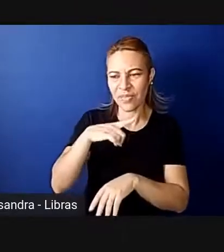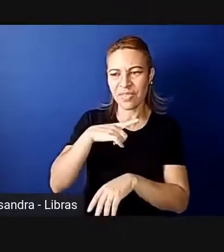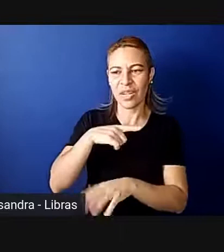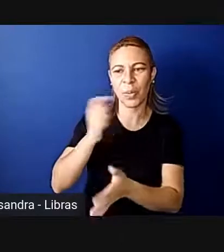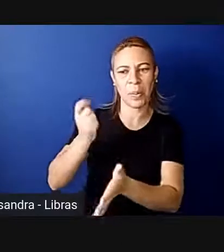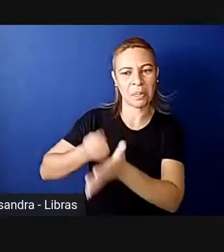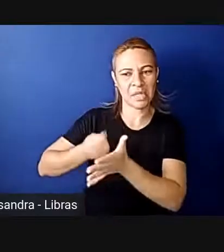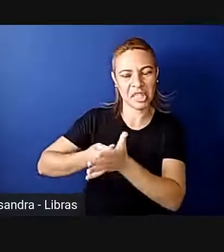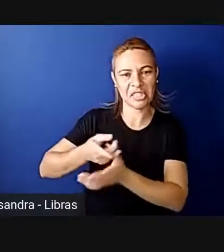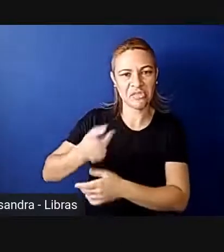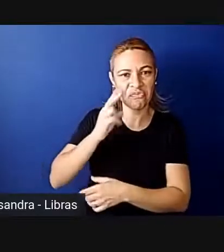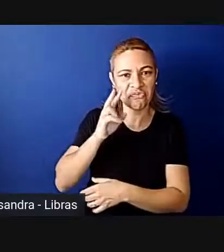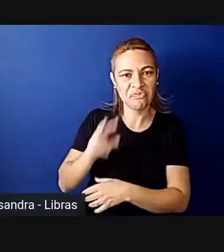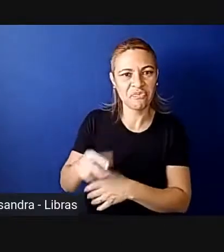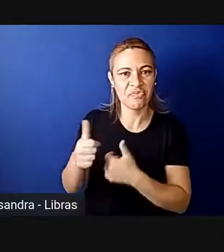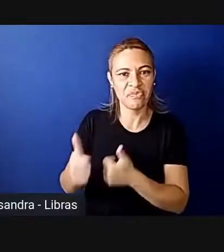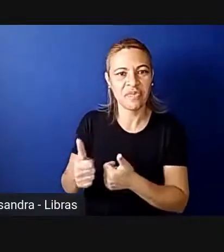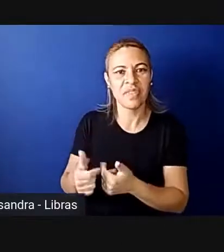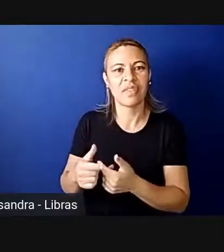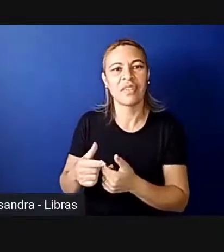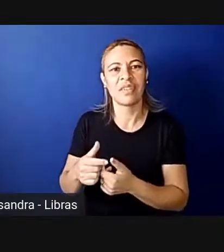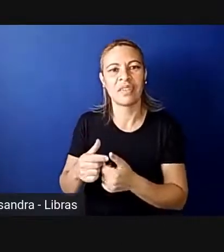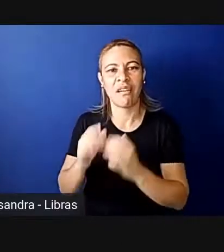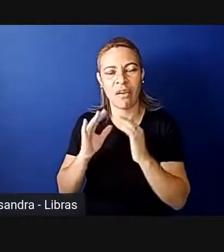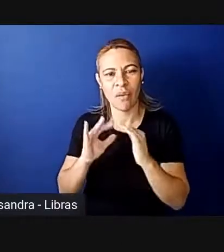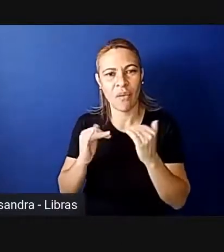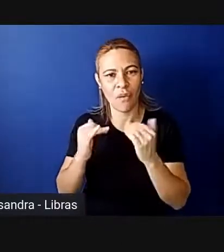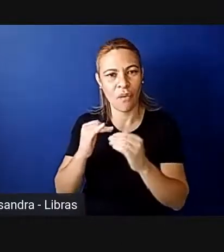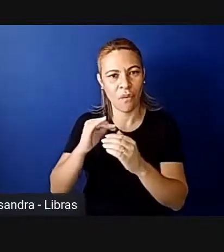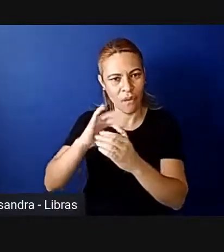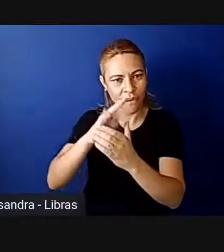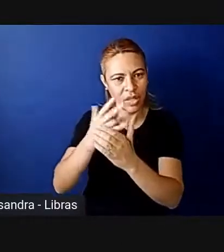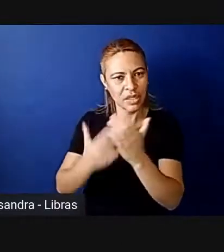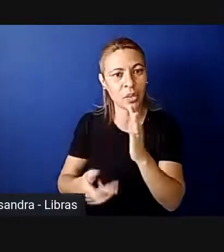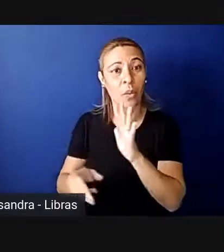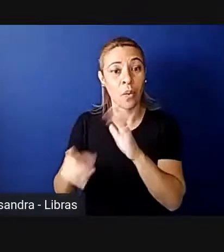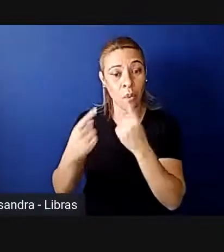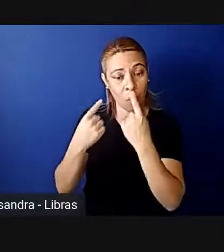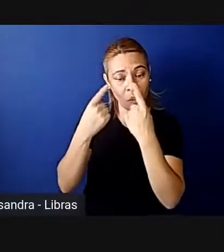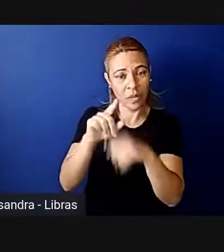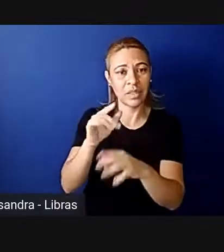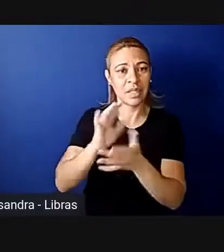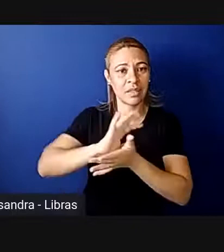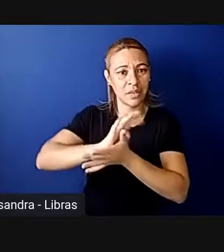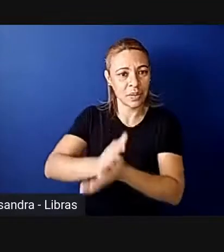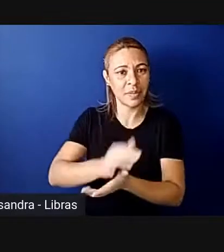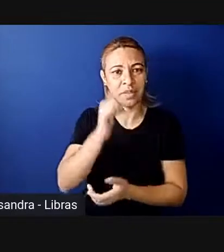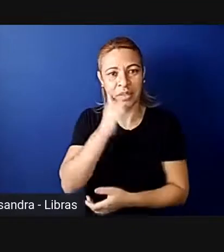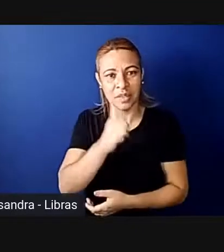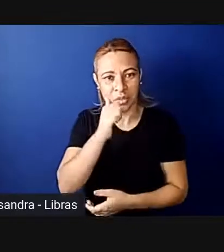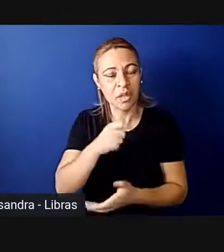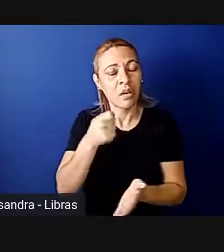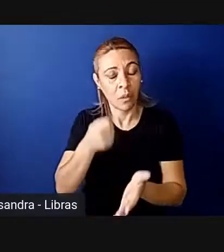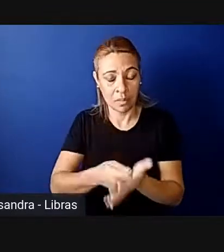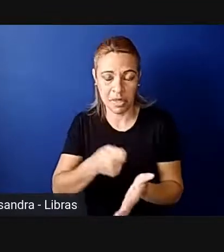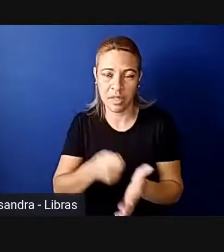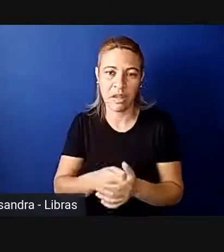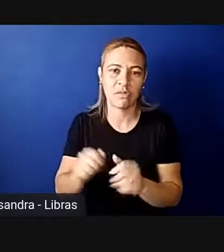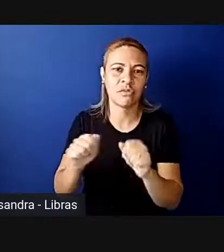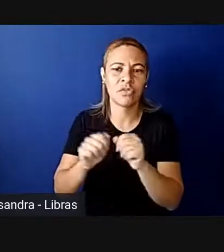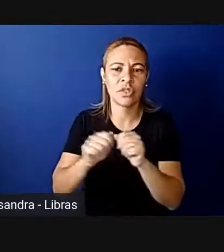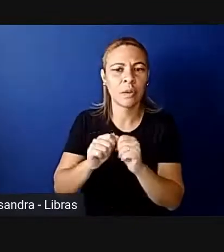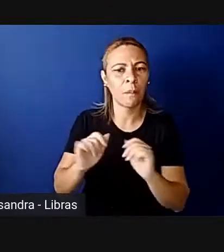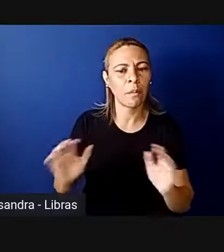signatário da Convenção Contra a Discriminação das Mulheres. Ele tem a obrigação de implementar medidas para promover a